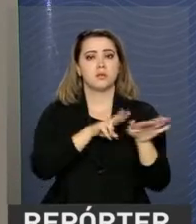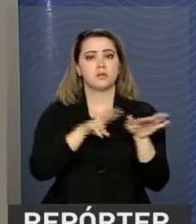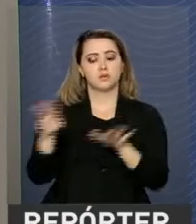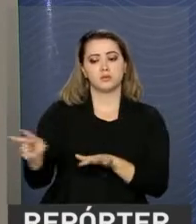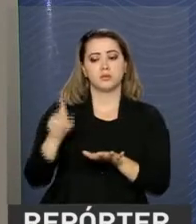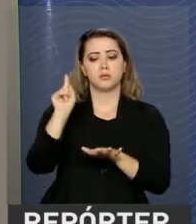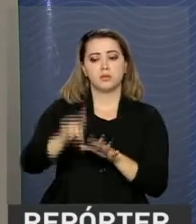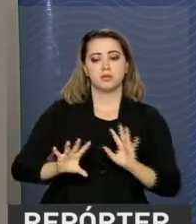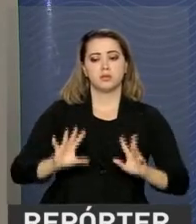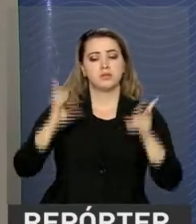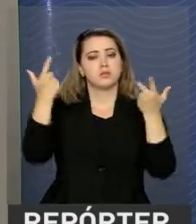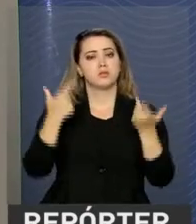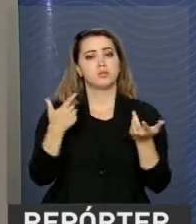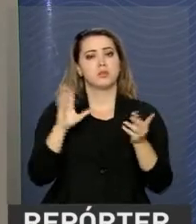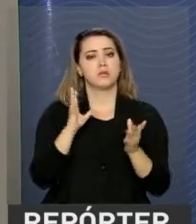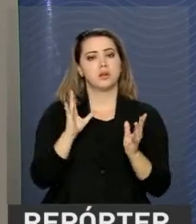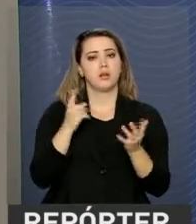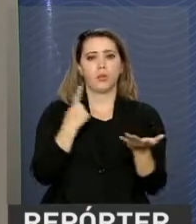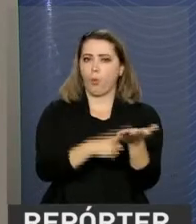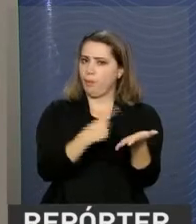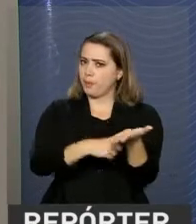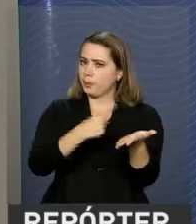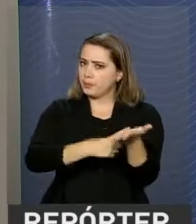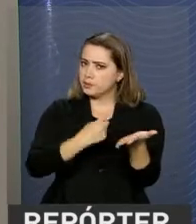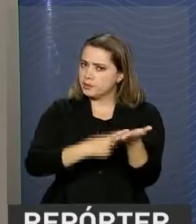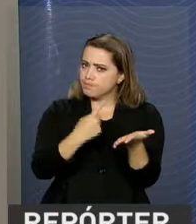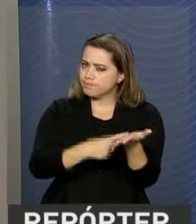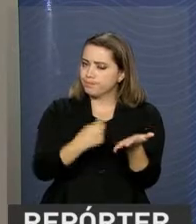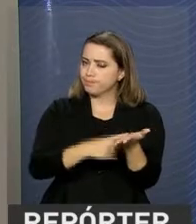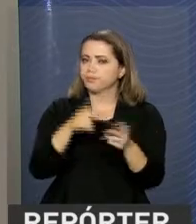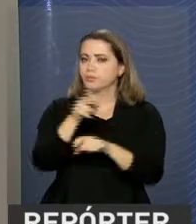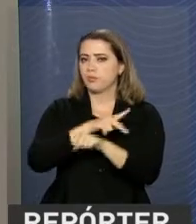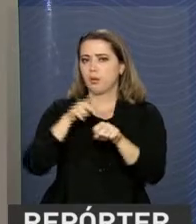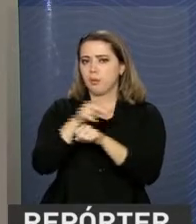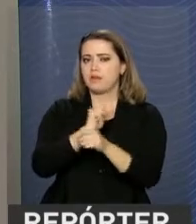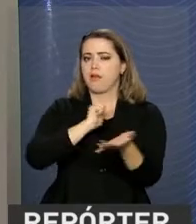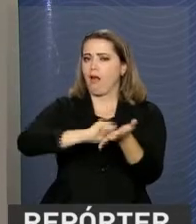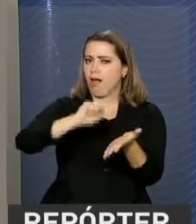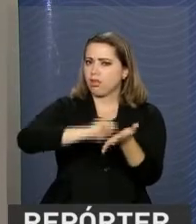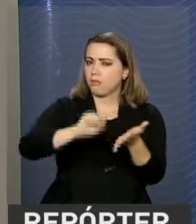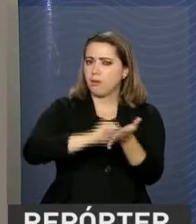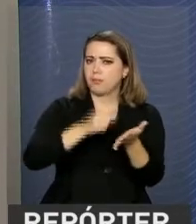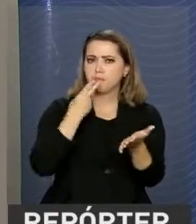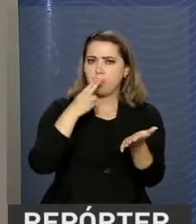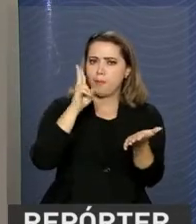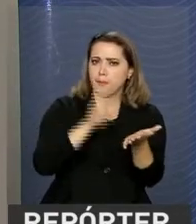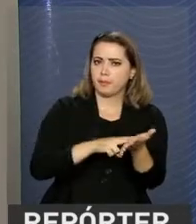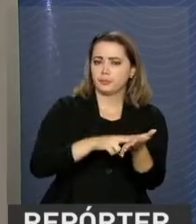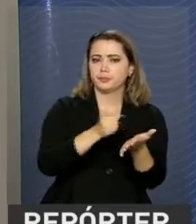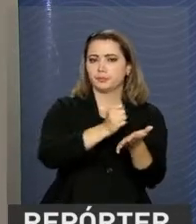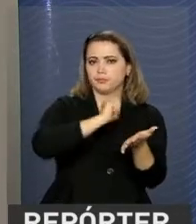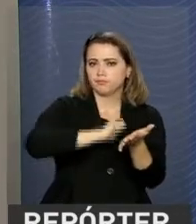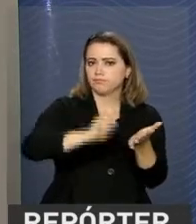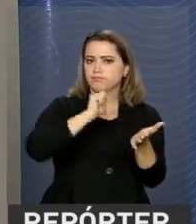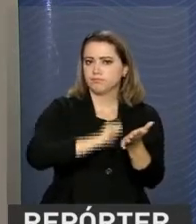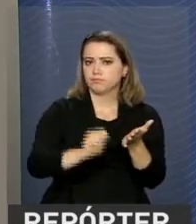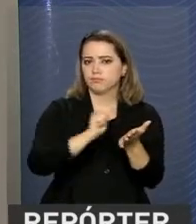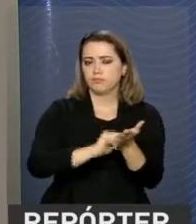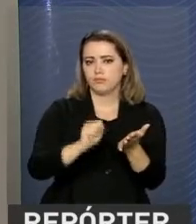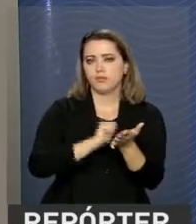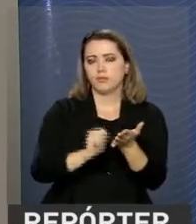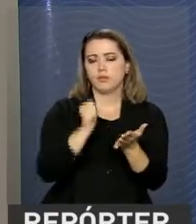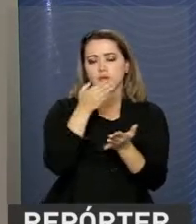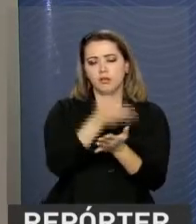celebrado esse compromisso entre as nações. E é redigido um documento, uma carta da edição do 8º Fórum, que vai